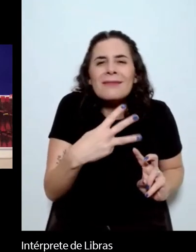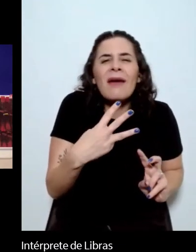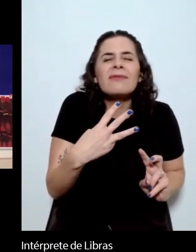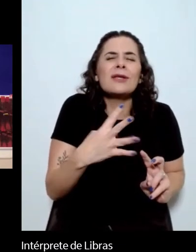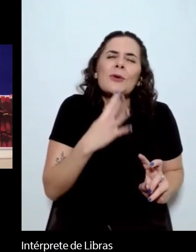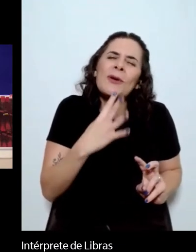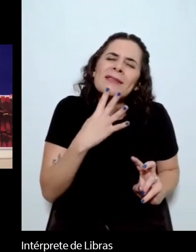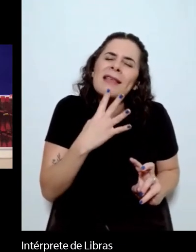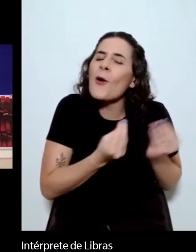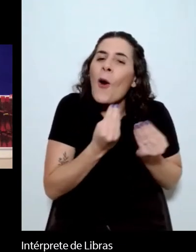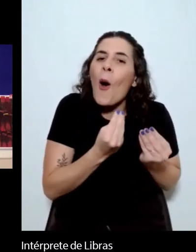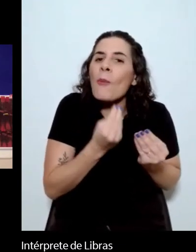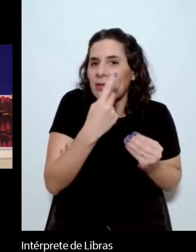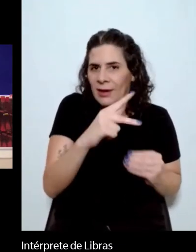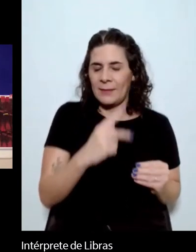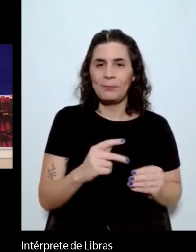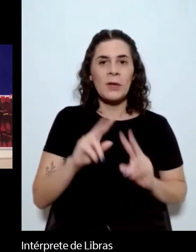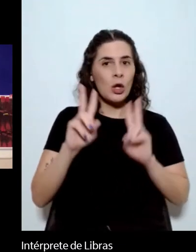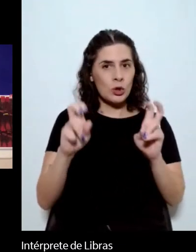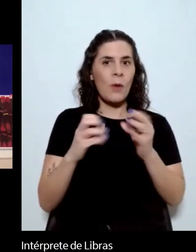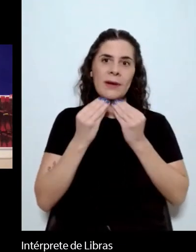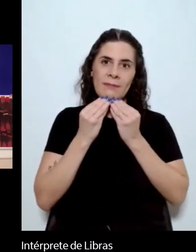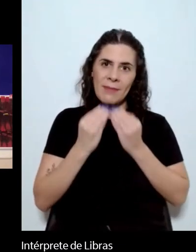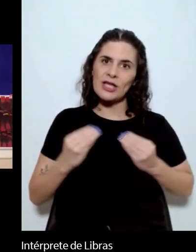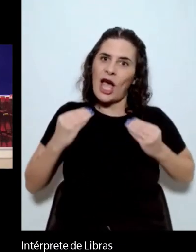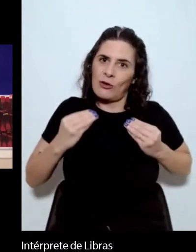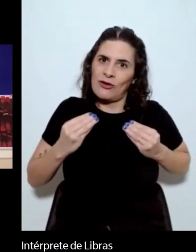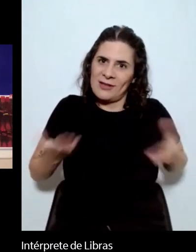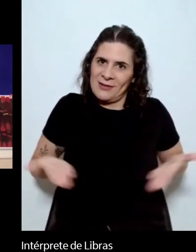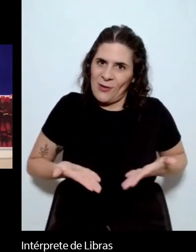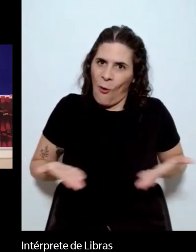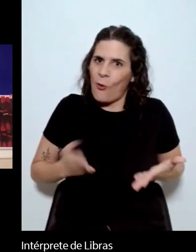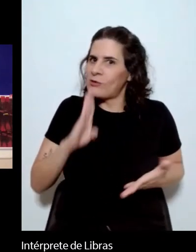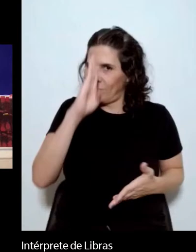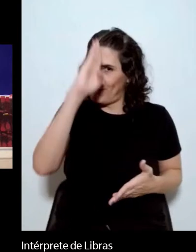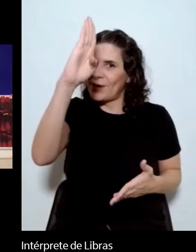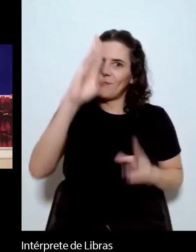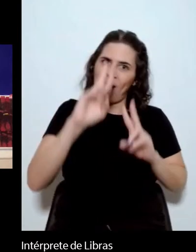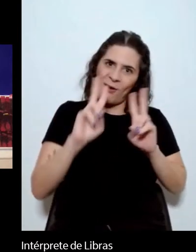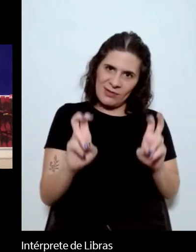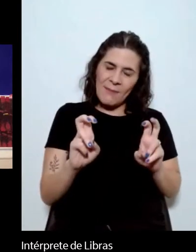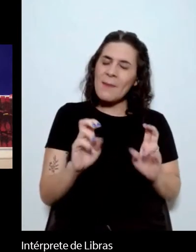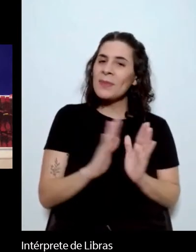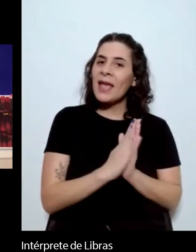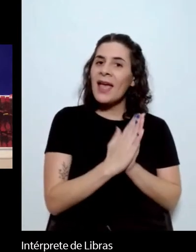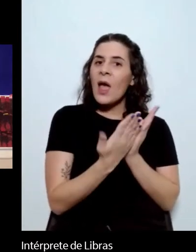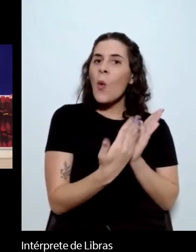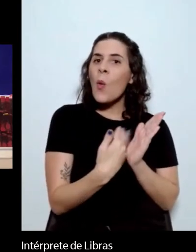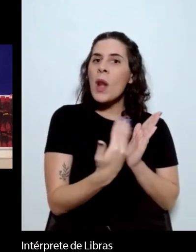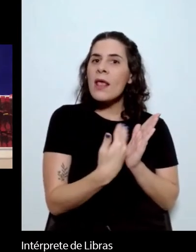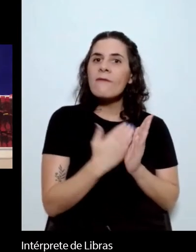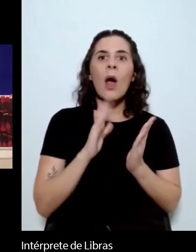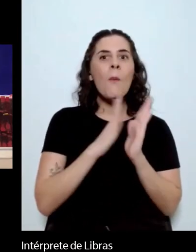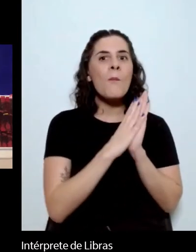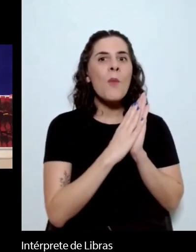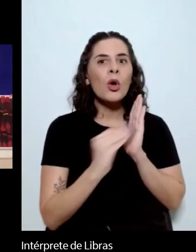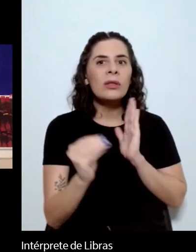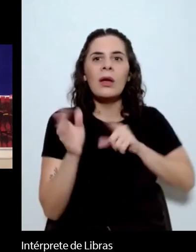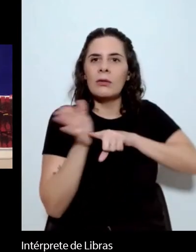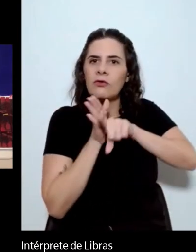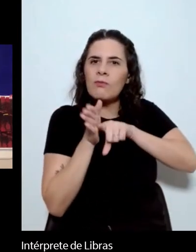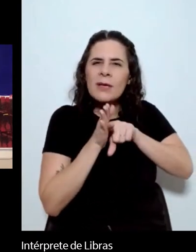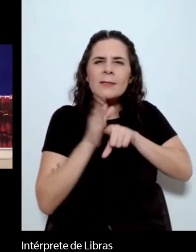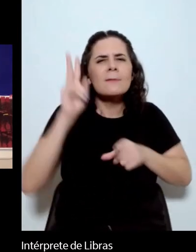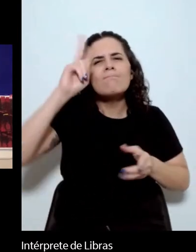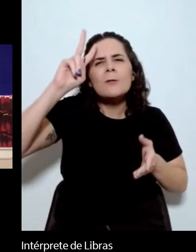Jackson. Em relação ao Machado de Assis, claro, é importante destacar um livro que é um modelo de pesquisa biográfica e